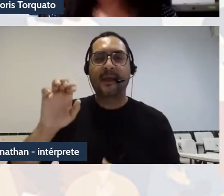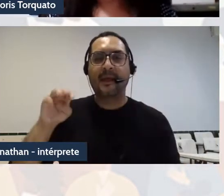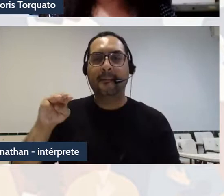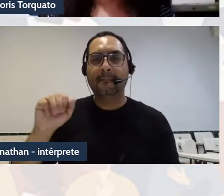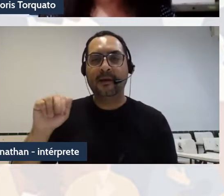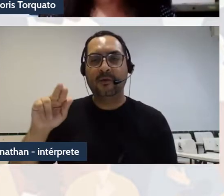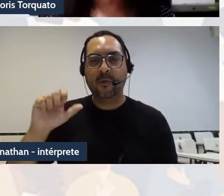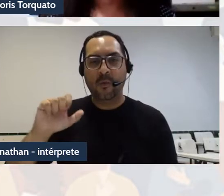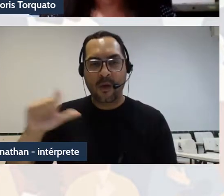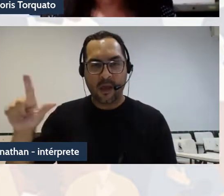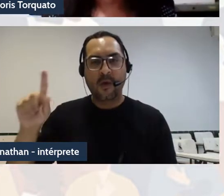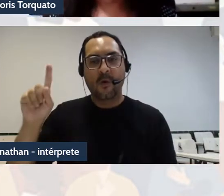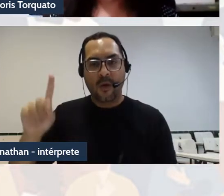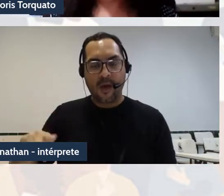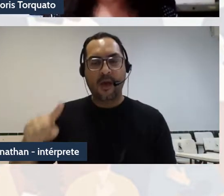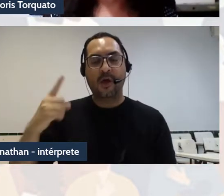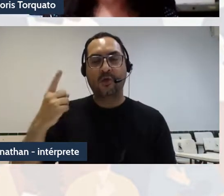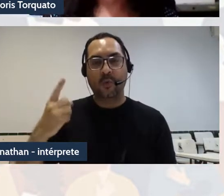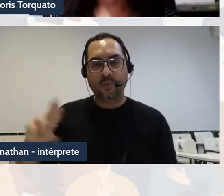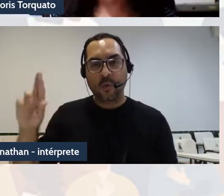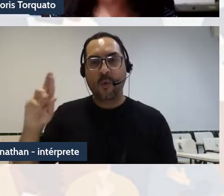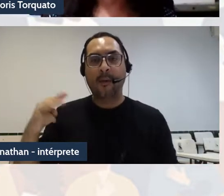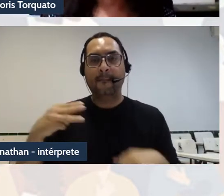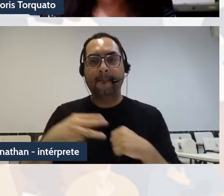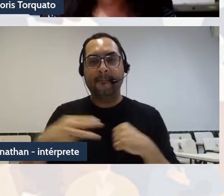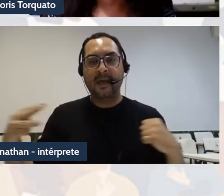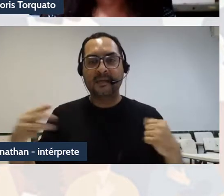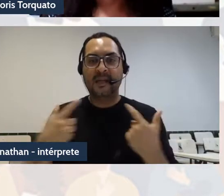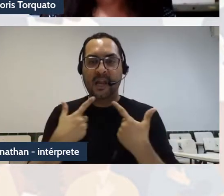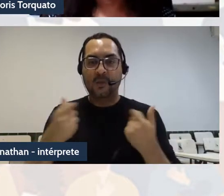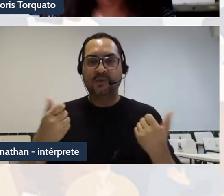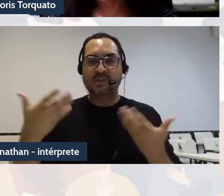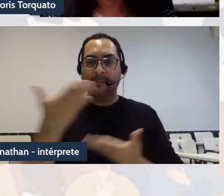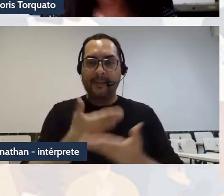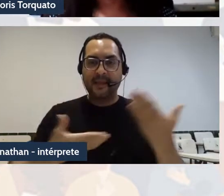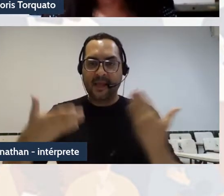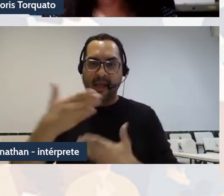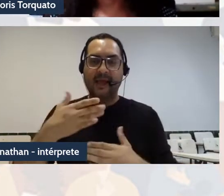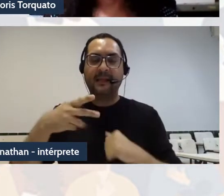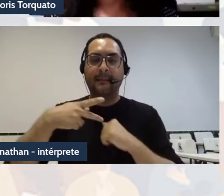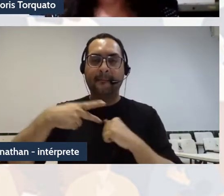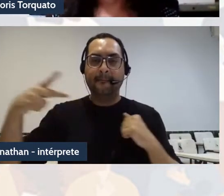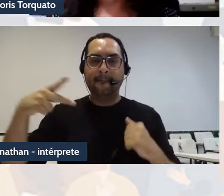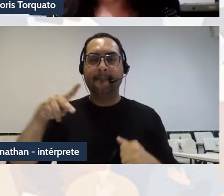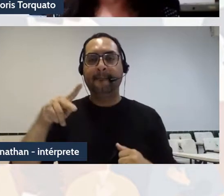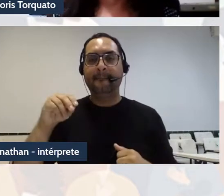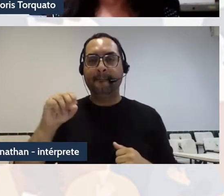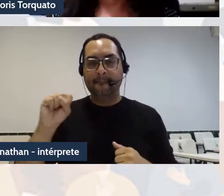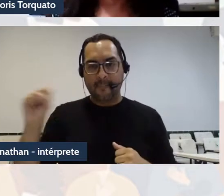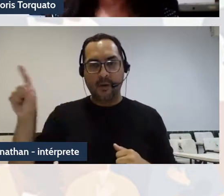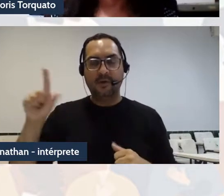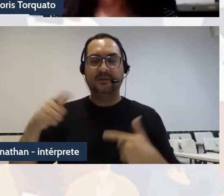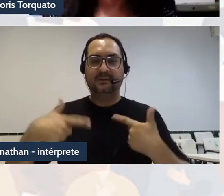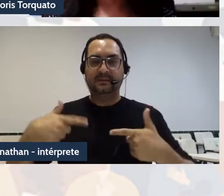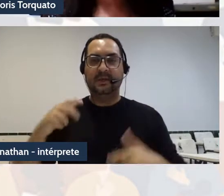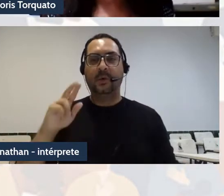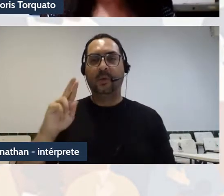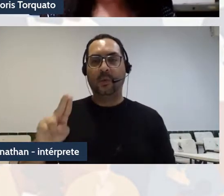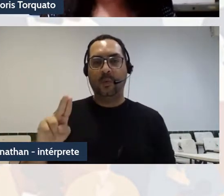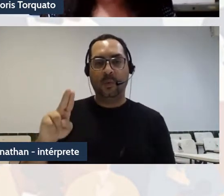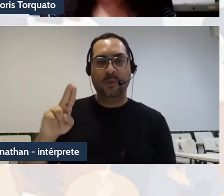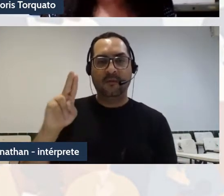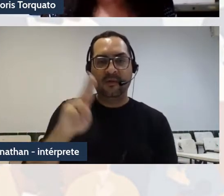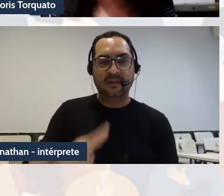e mestre em linguística aplicada pelo Programa de Pelas Graduação em Linguística Aplicada da Universidade Estadual do Cifrá,